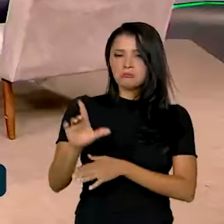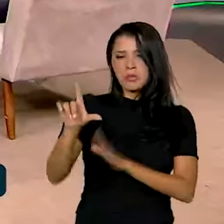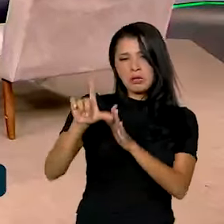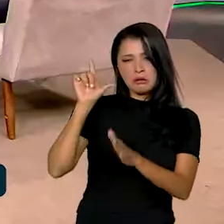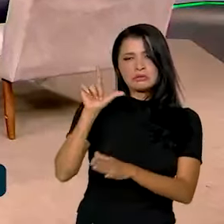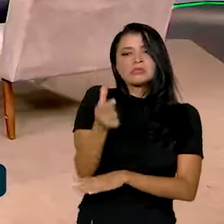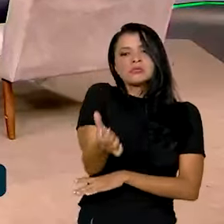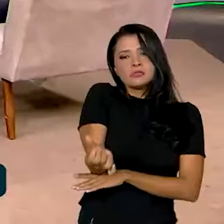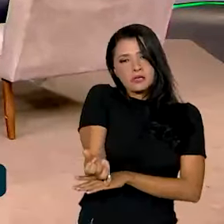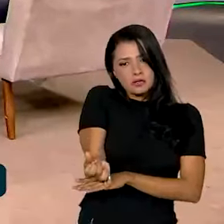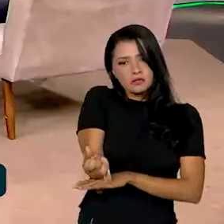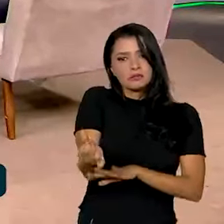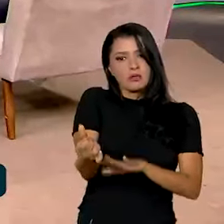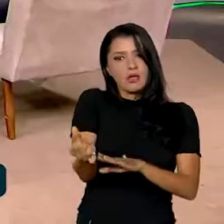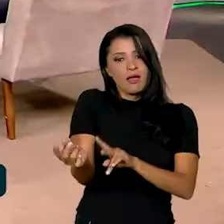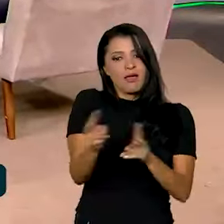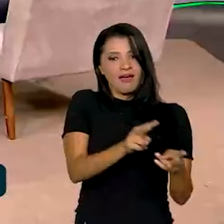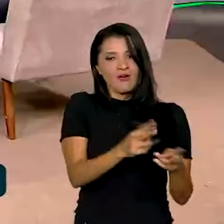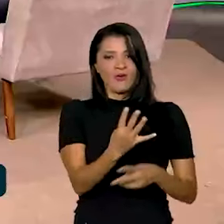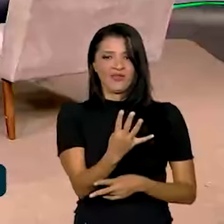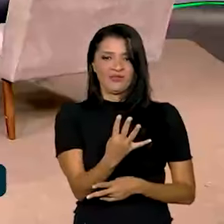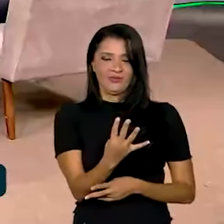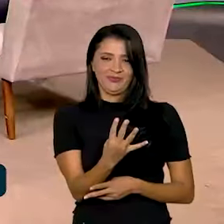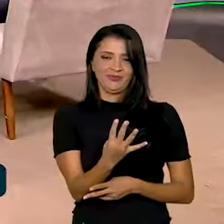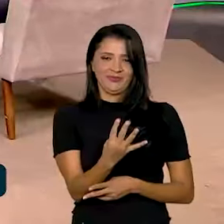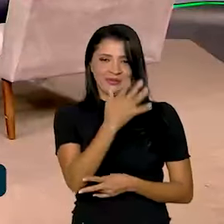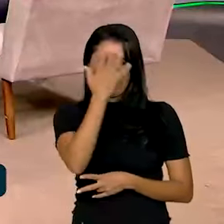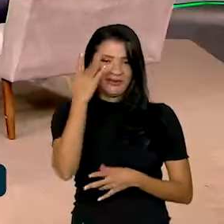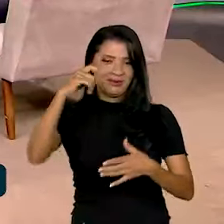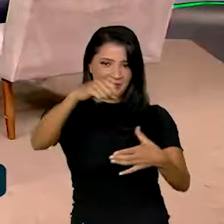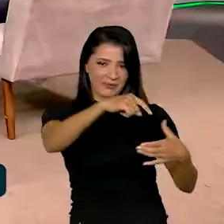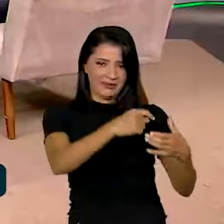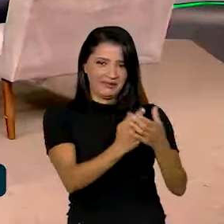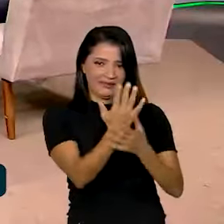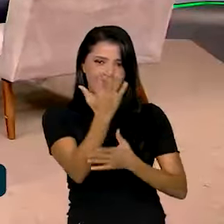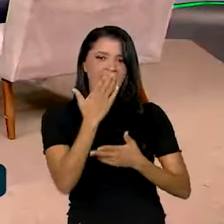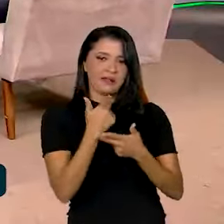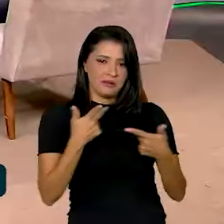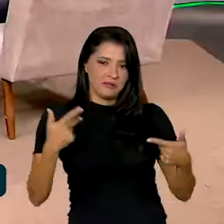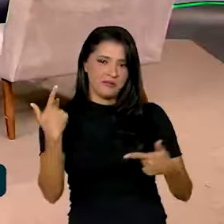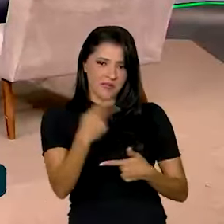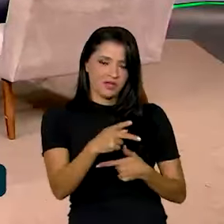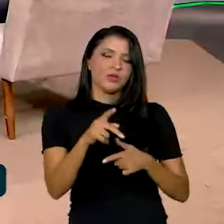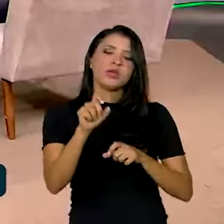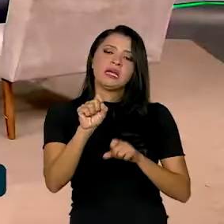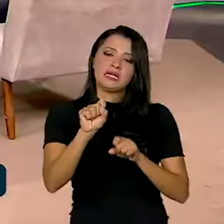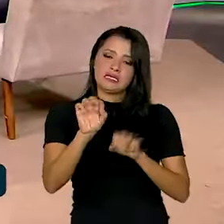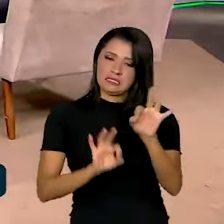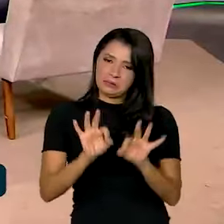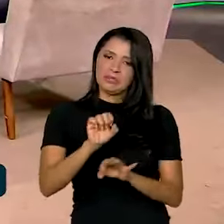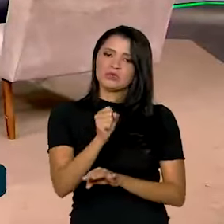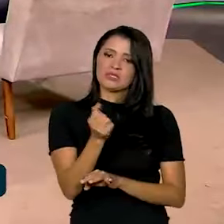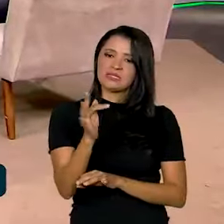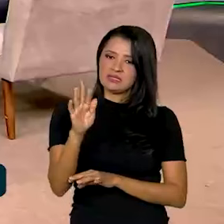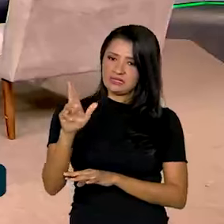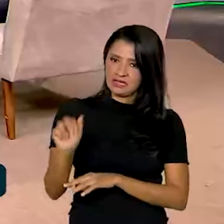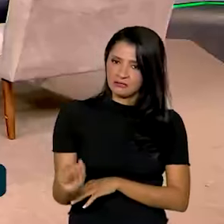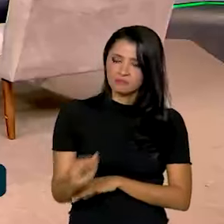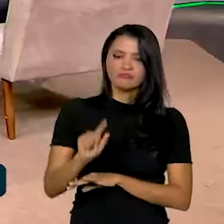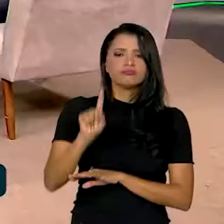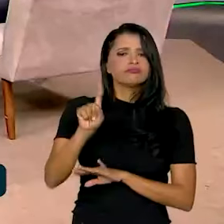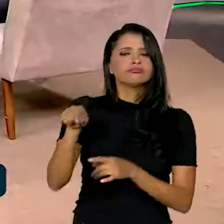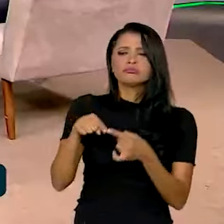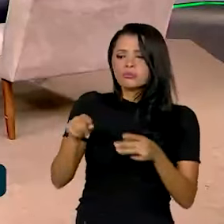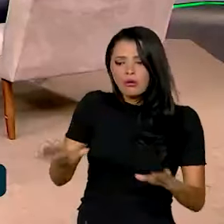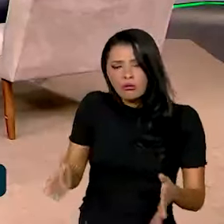6 passou a ser de 4 para quem produz alimentos no Plano Safra da Agricultura Familiar. Para estimular